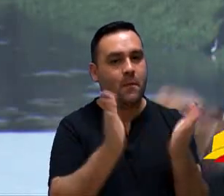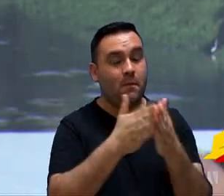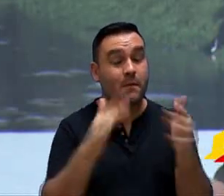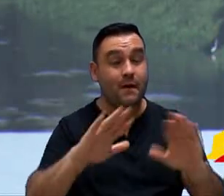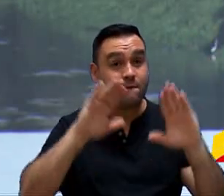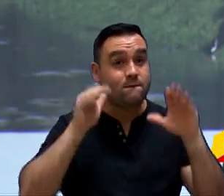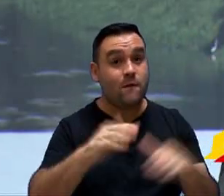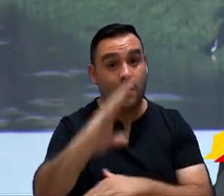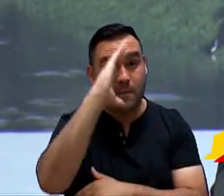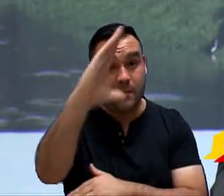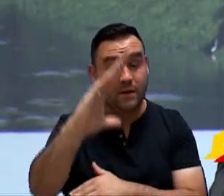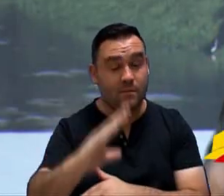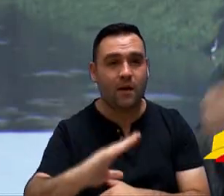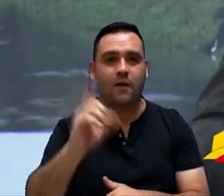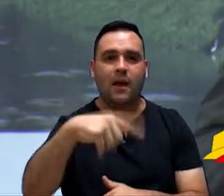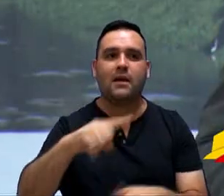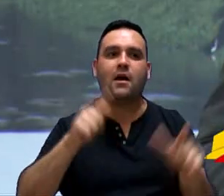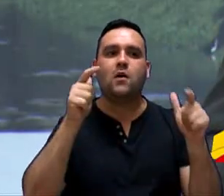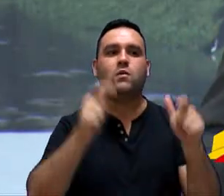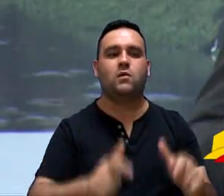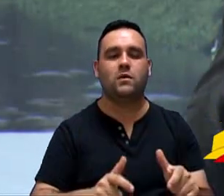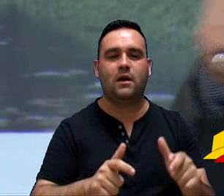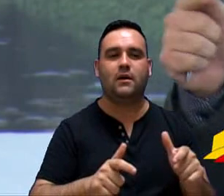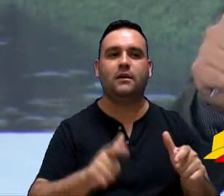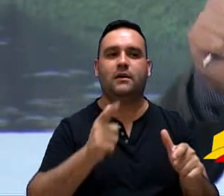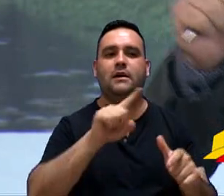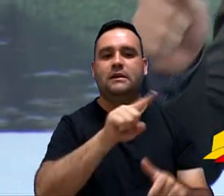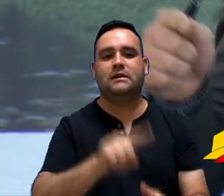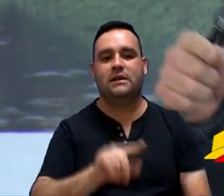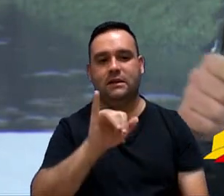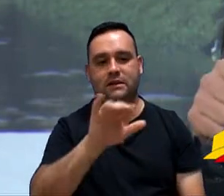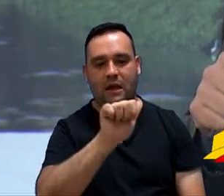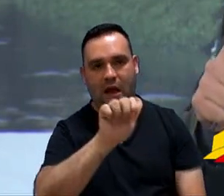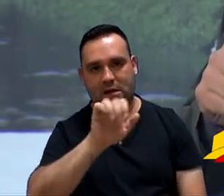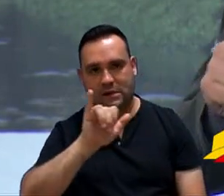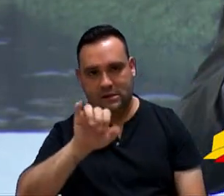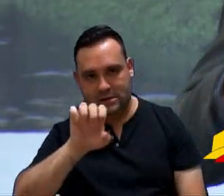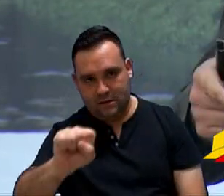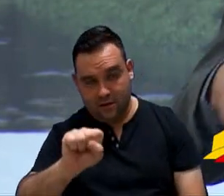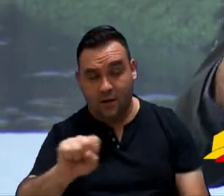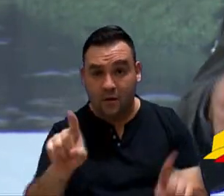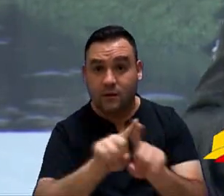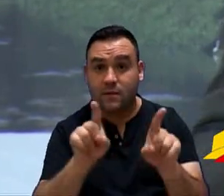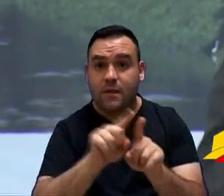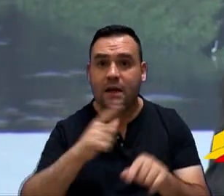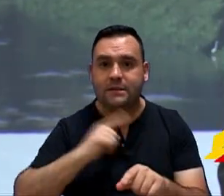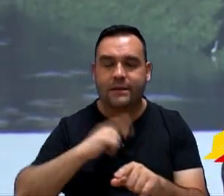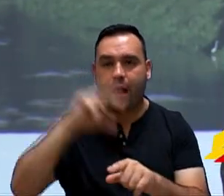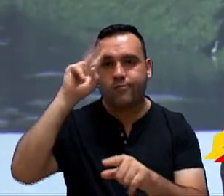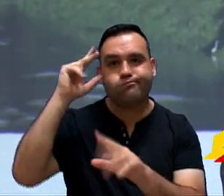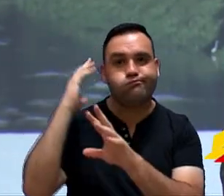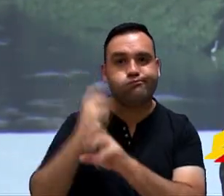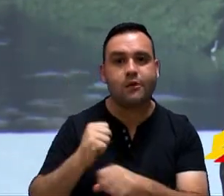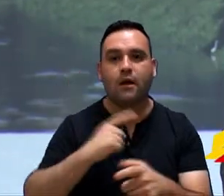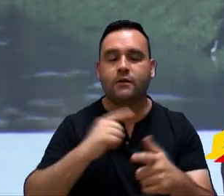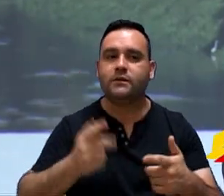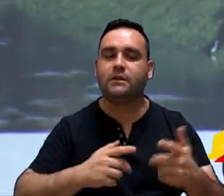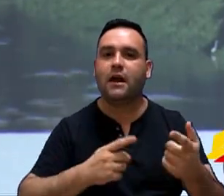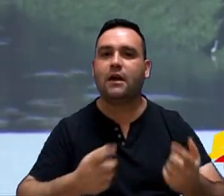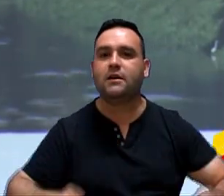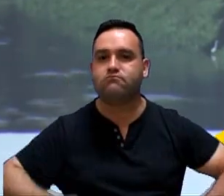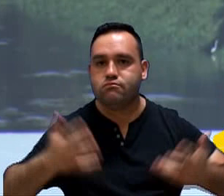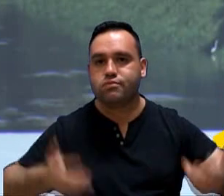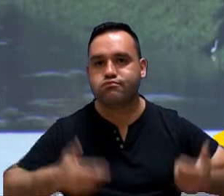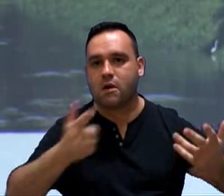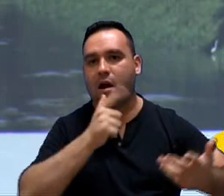especialmente os localizados nas EIs e AIs, e que apresenta histórico de consumo excepcionalmente